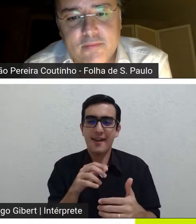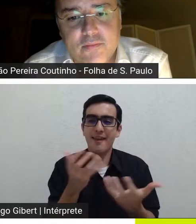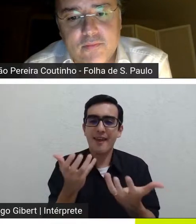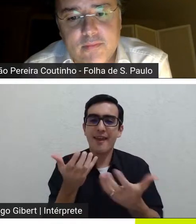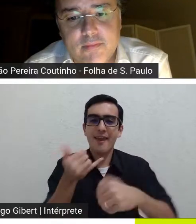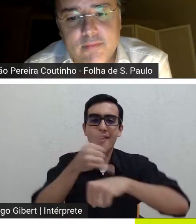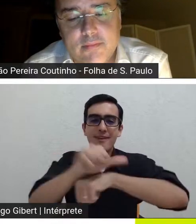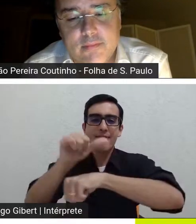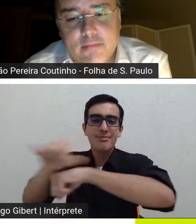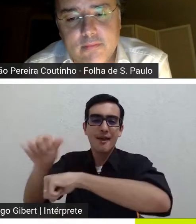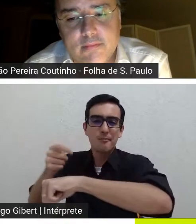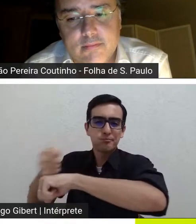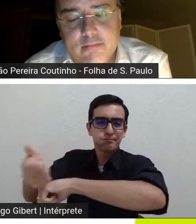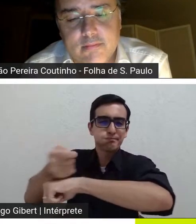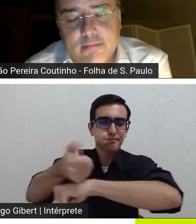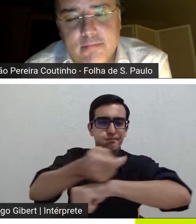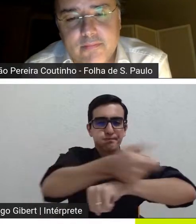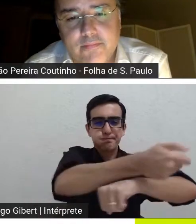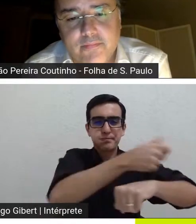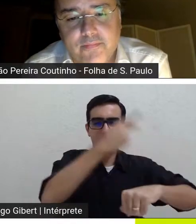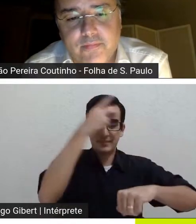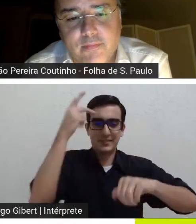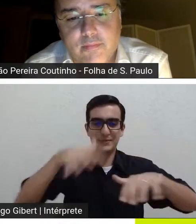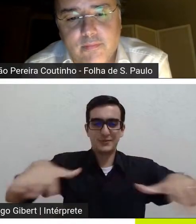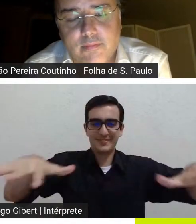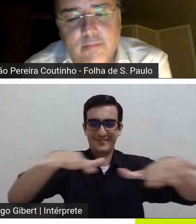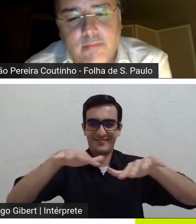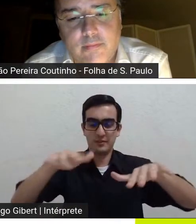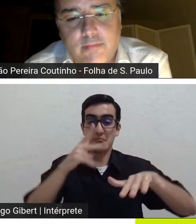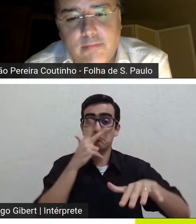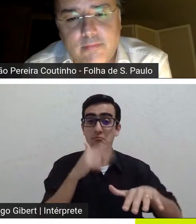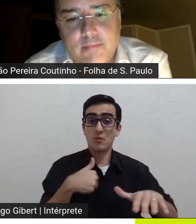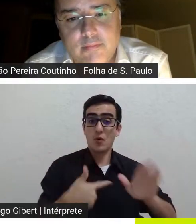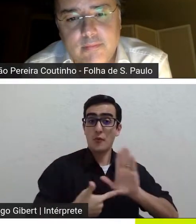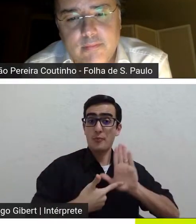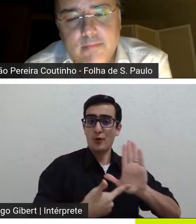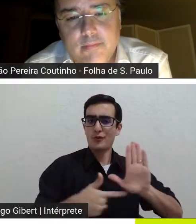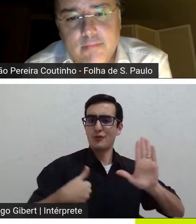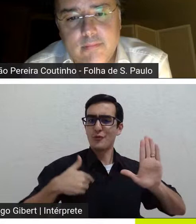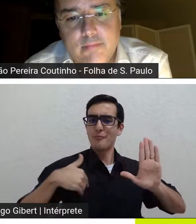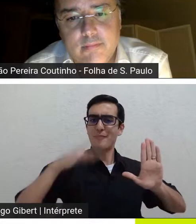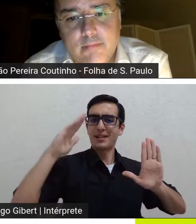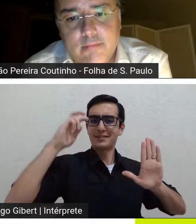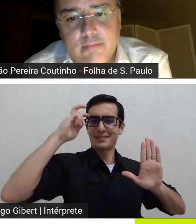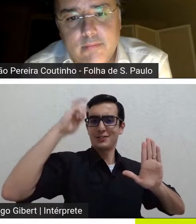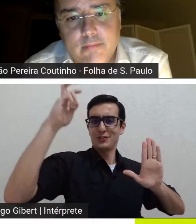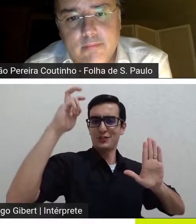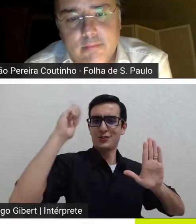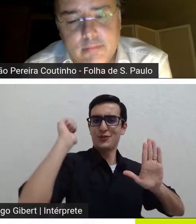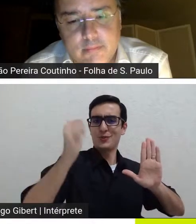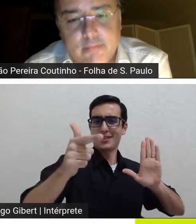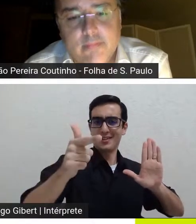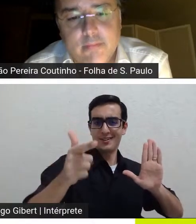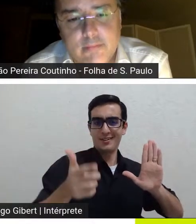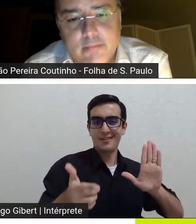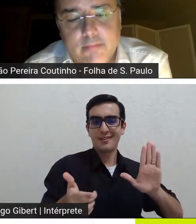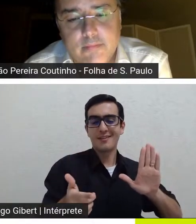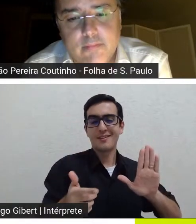outro não é e quer ostentar que é mais sabido do que o outro né